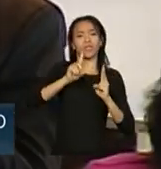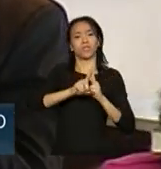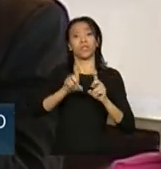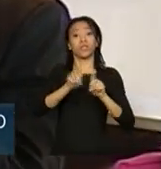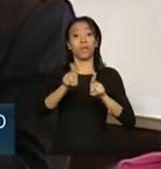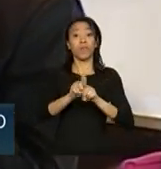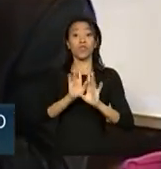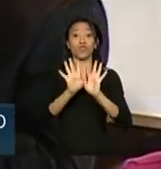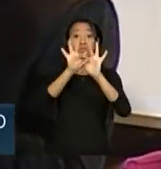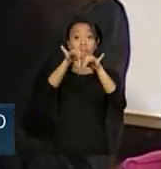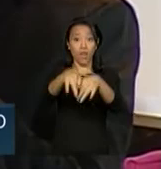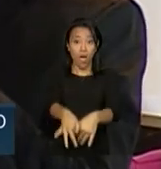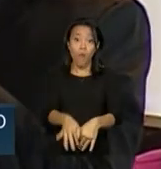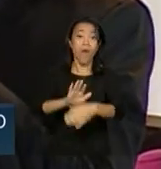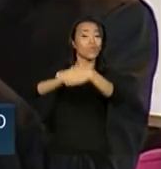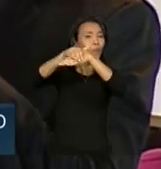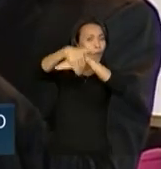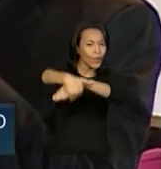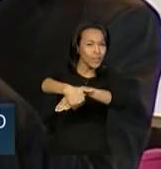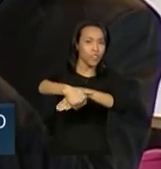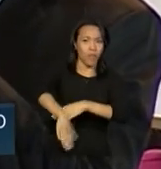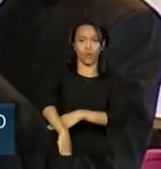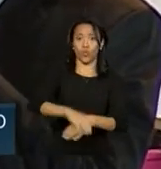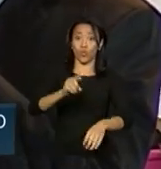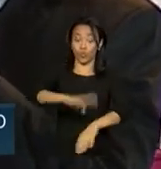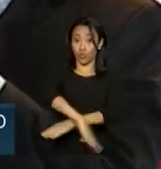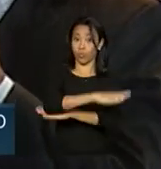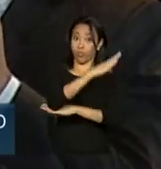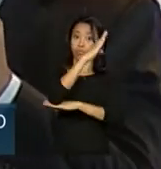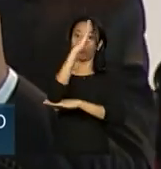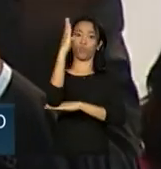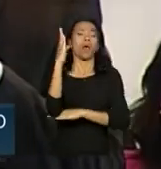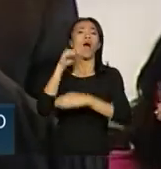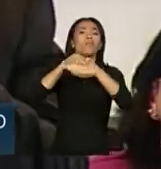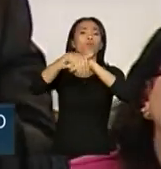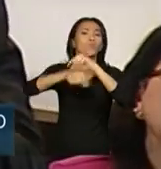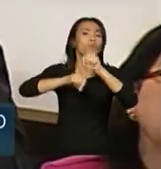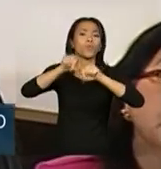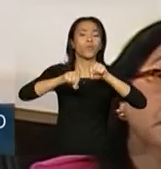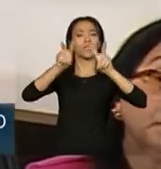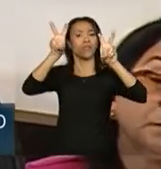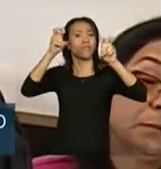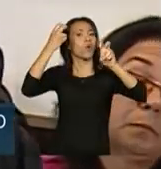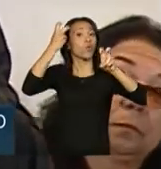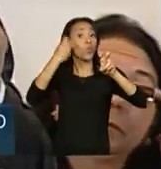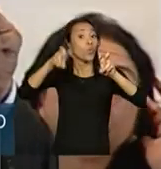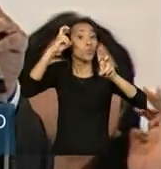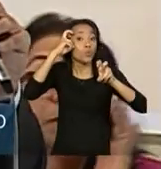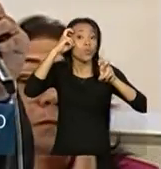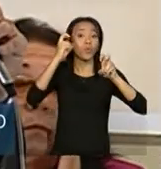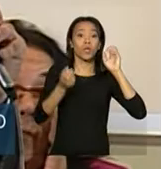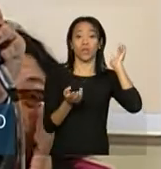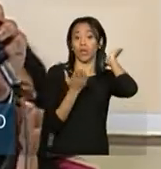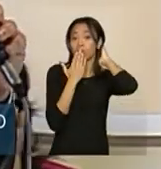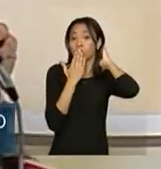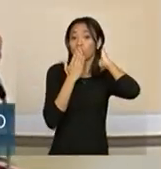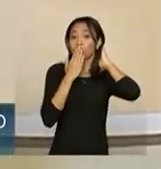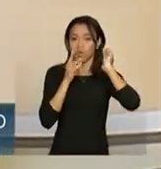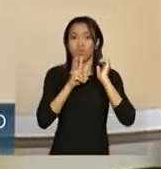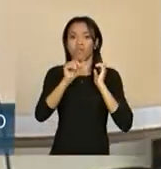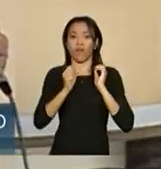ter, no final do dia, à noite, também módulos específicos para a cultura da população indígena, com quem vão trabalhar.